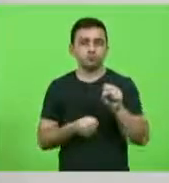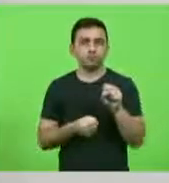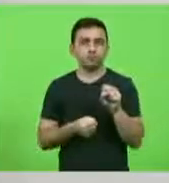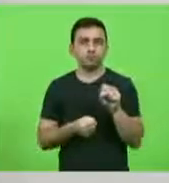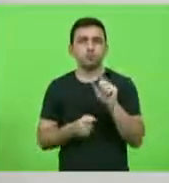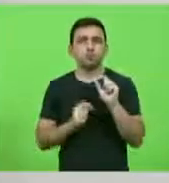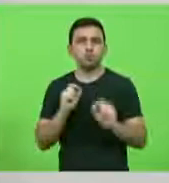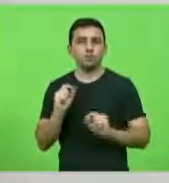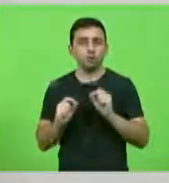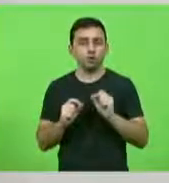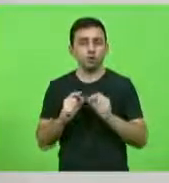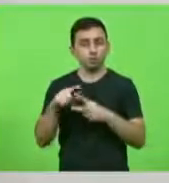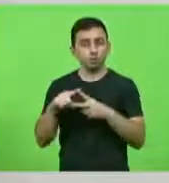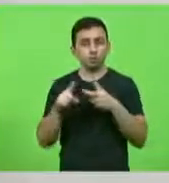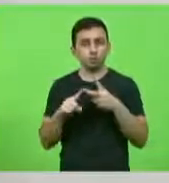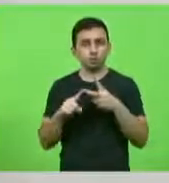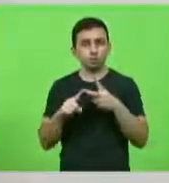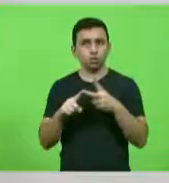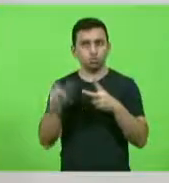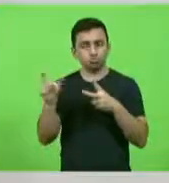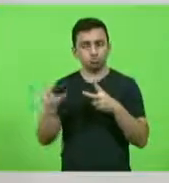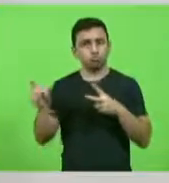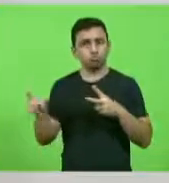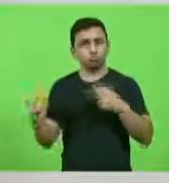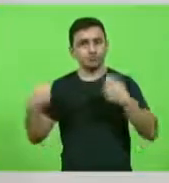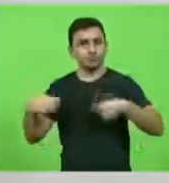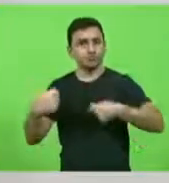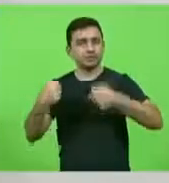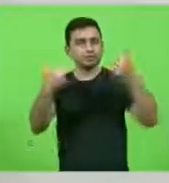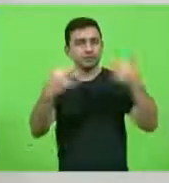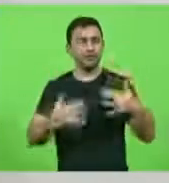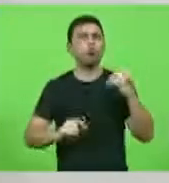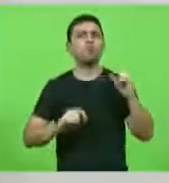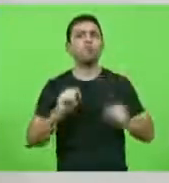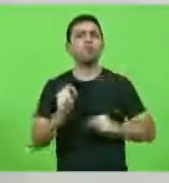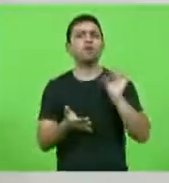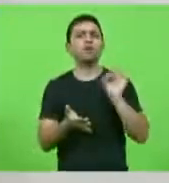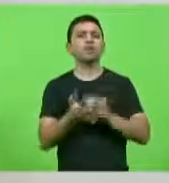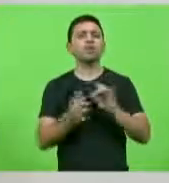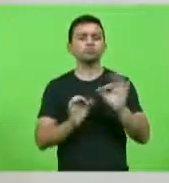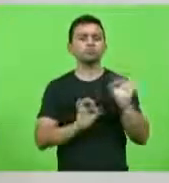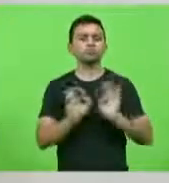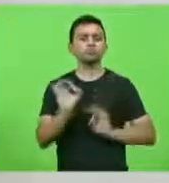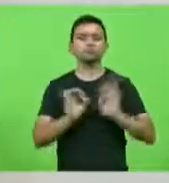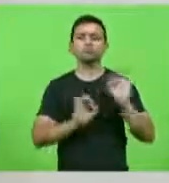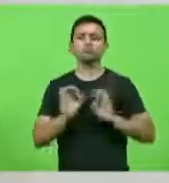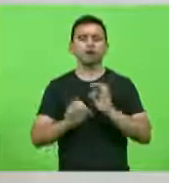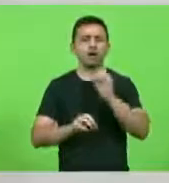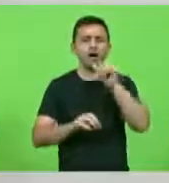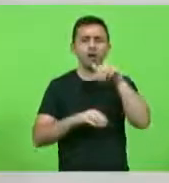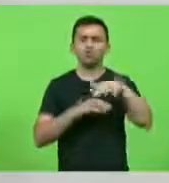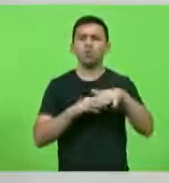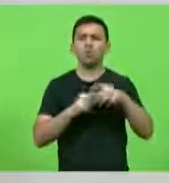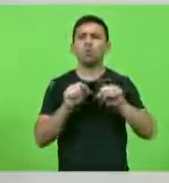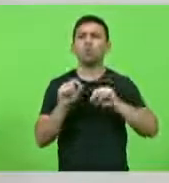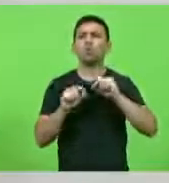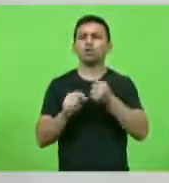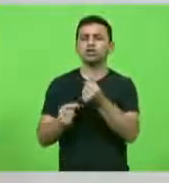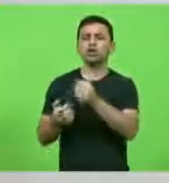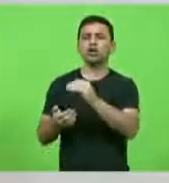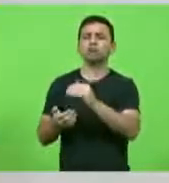que os dois informem aos catarinenses o que é, de fato, esse planejamento hídrico. De onde vêm esses recursos?